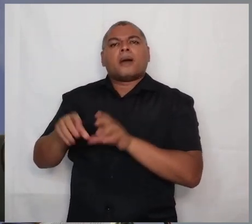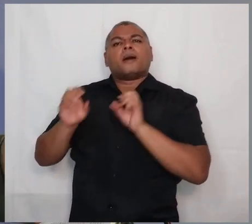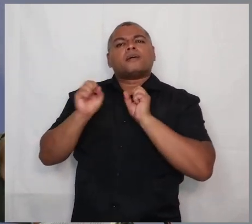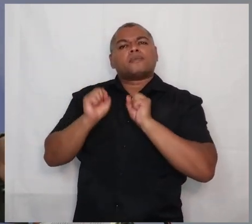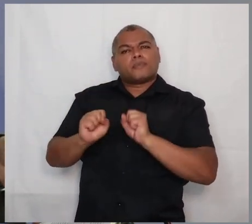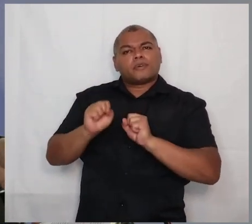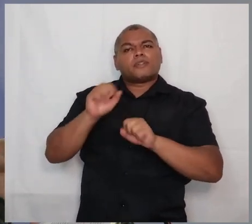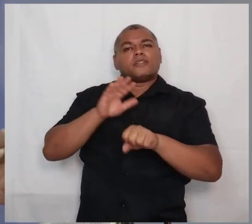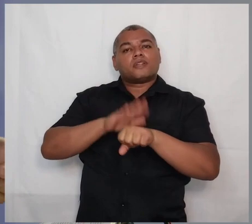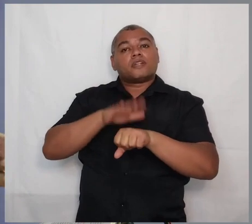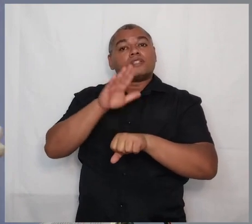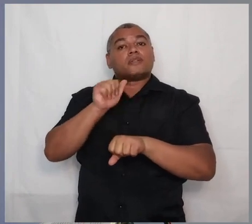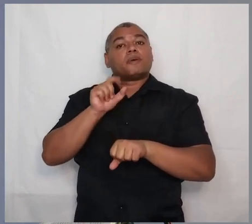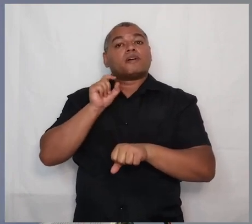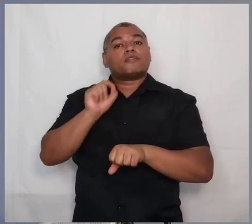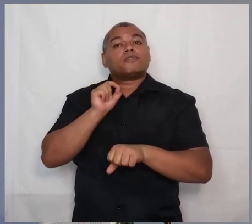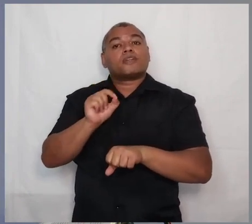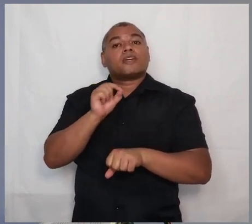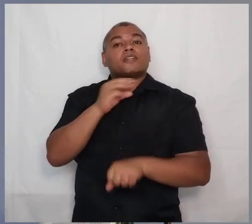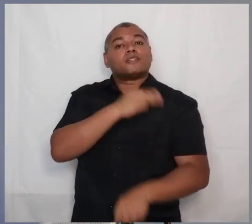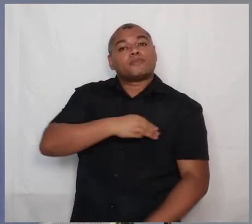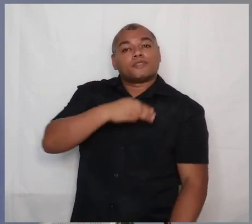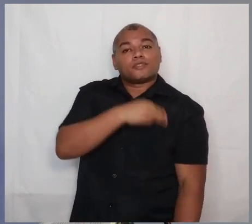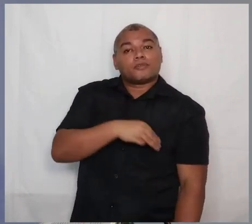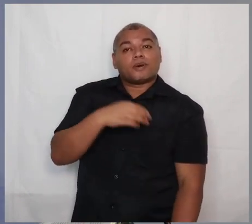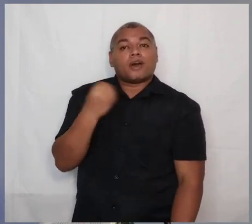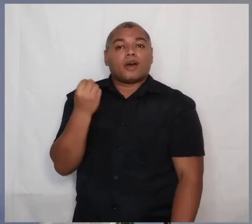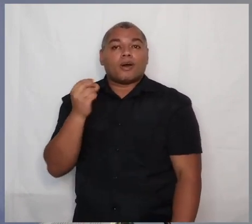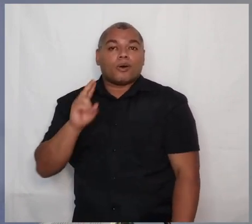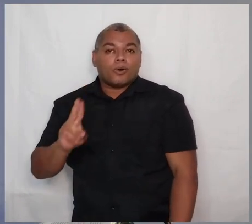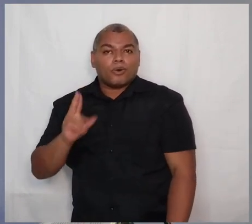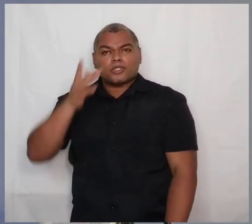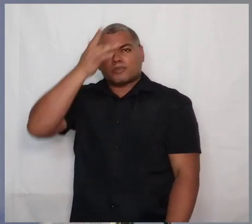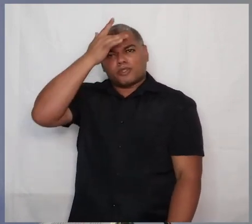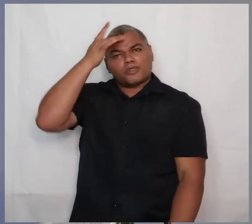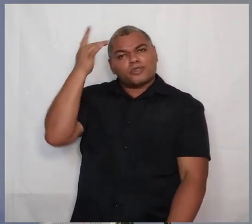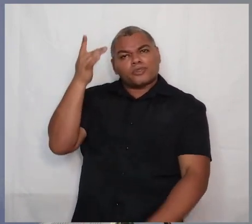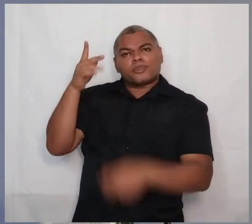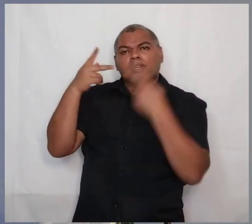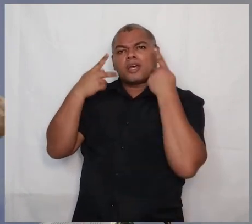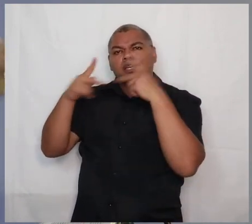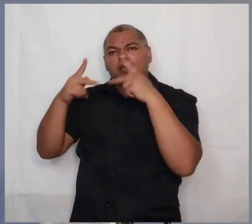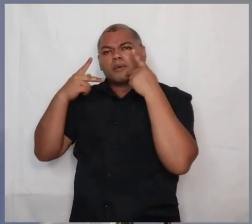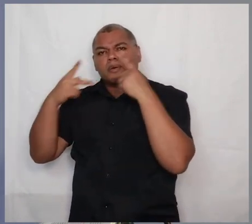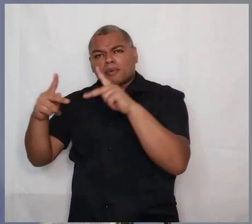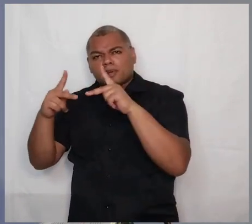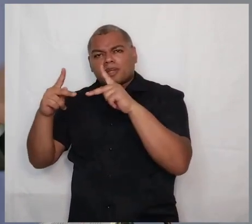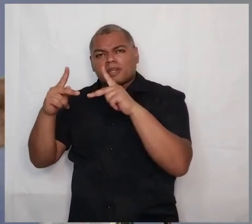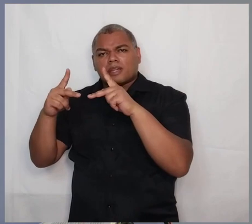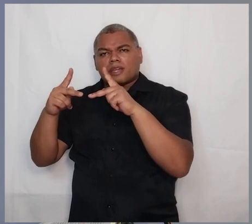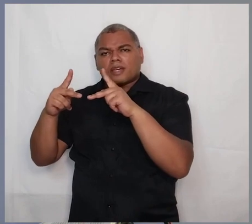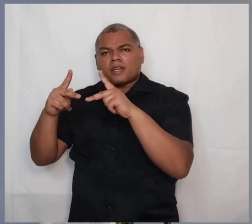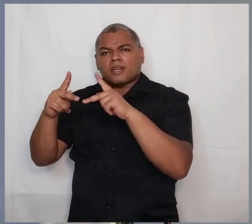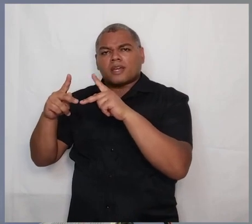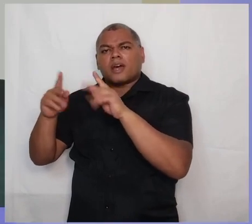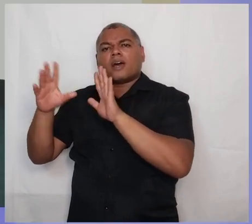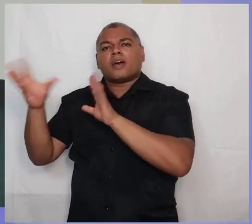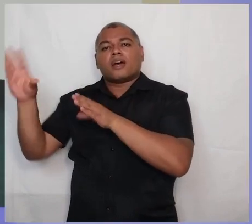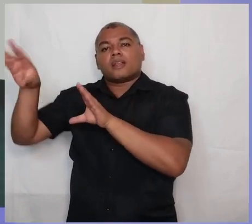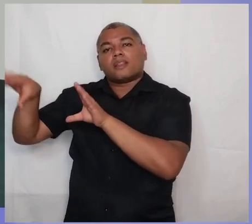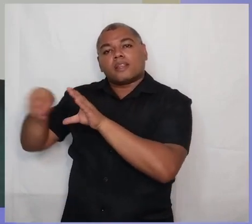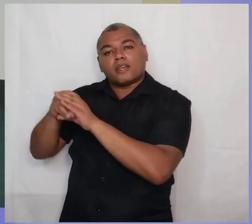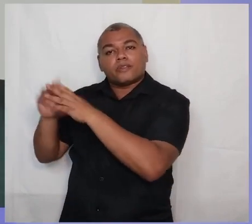chamá-los de missionários ou poderíamos chamar daqueles que pregam a palavra em contextos de evangelização.